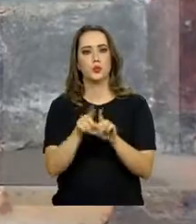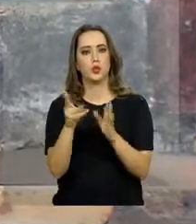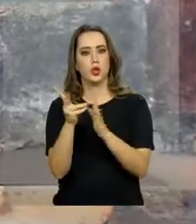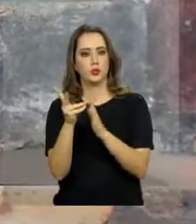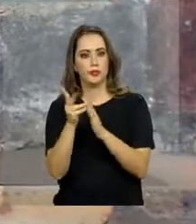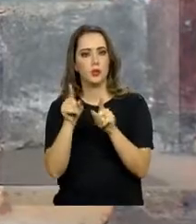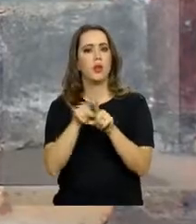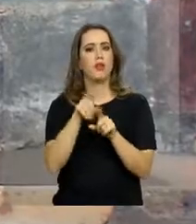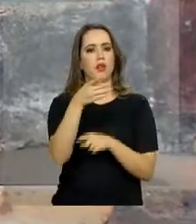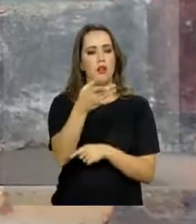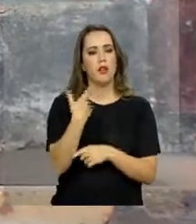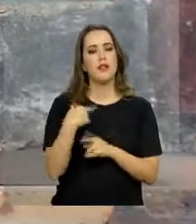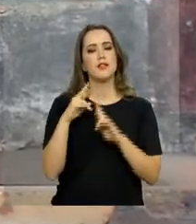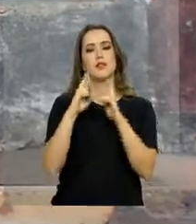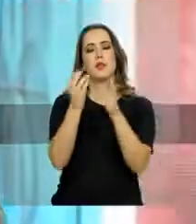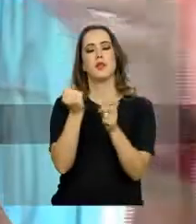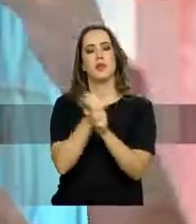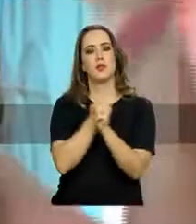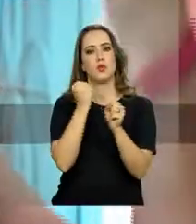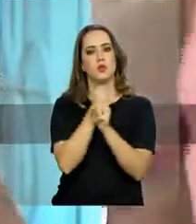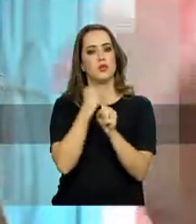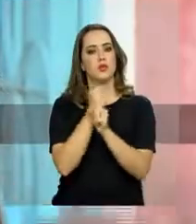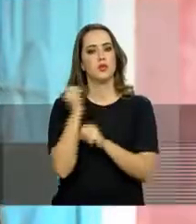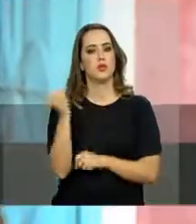esperam construir uma nova vida.